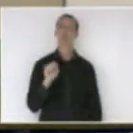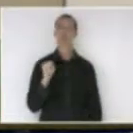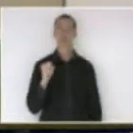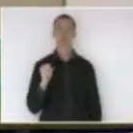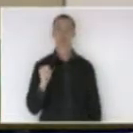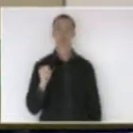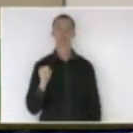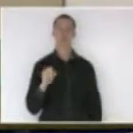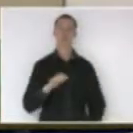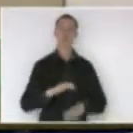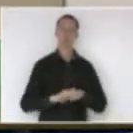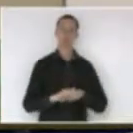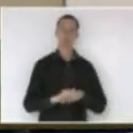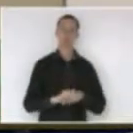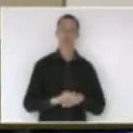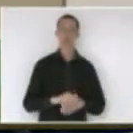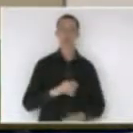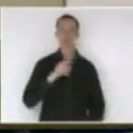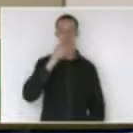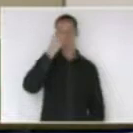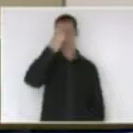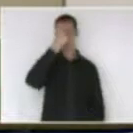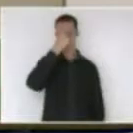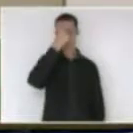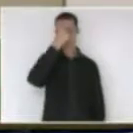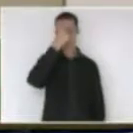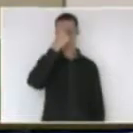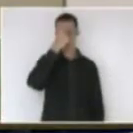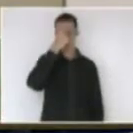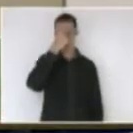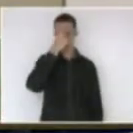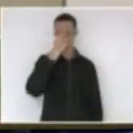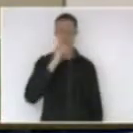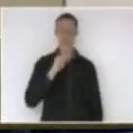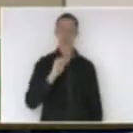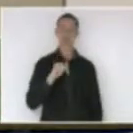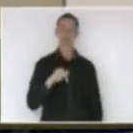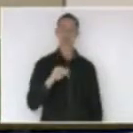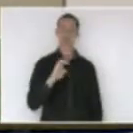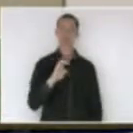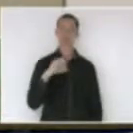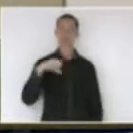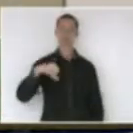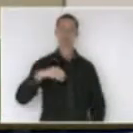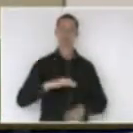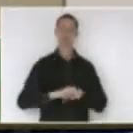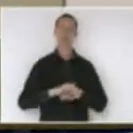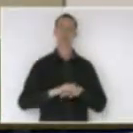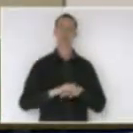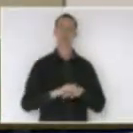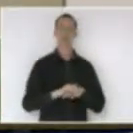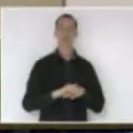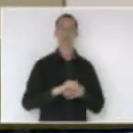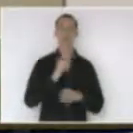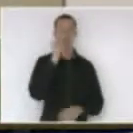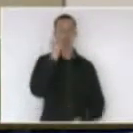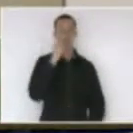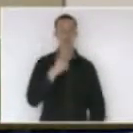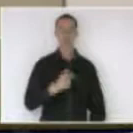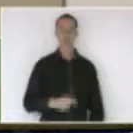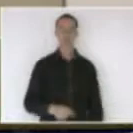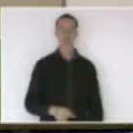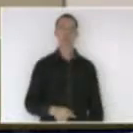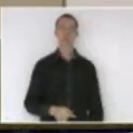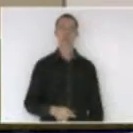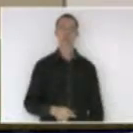oito deputado Maurício Scudilarque indicação setecentos e cinquenta e nove do deputado César Valduga